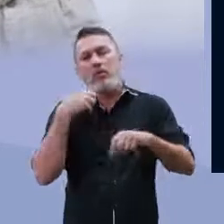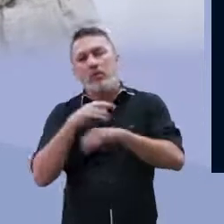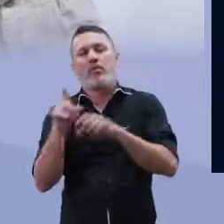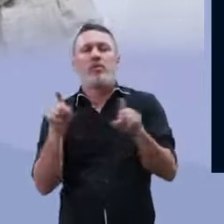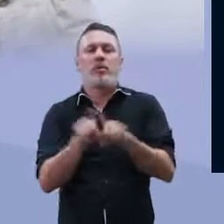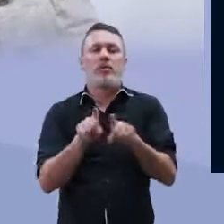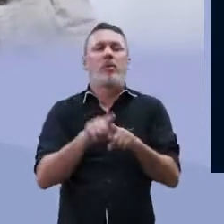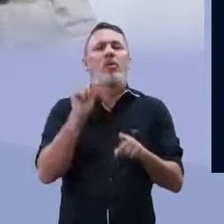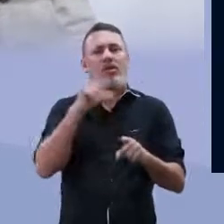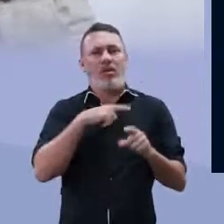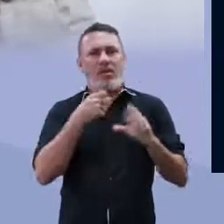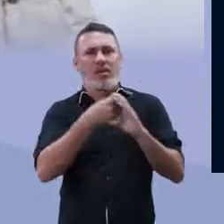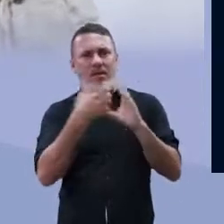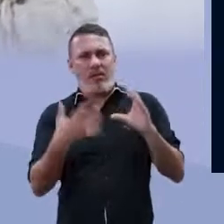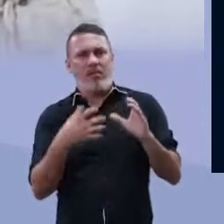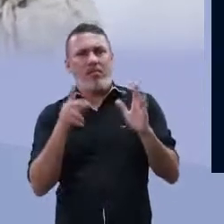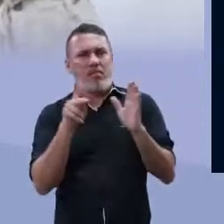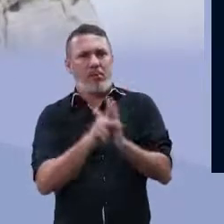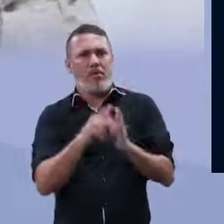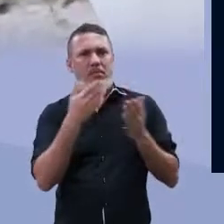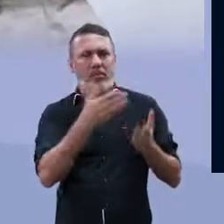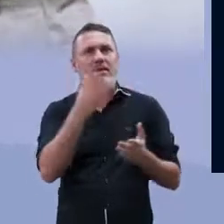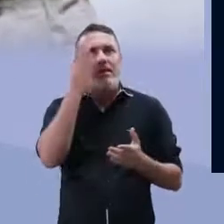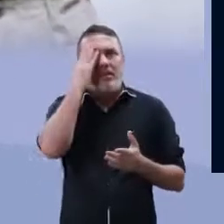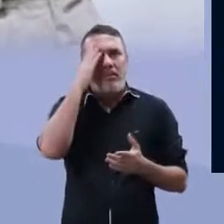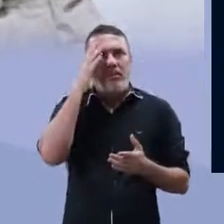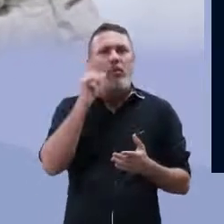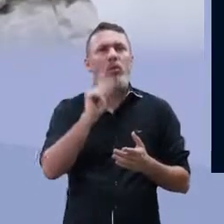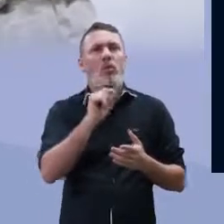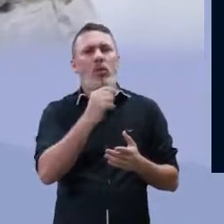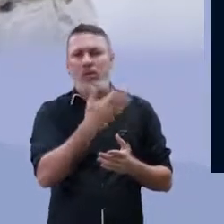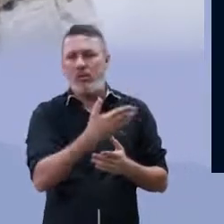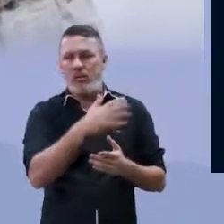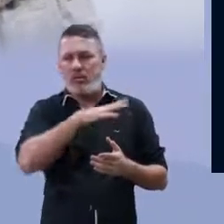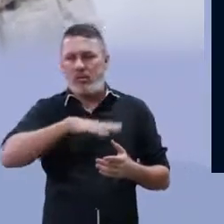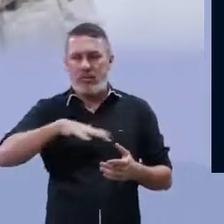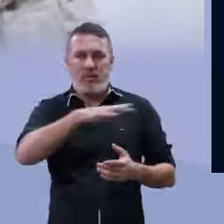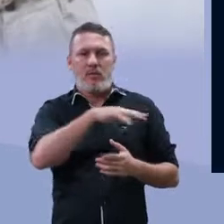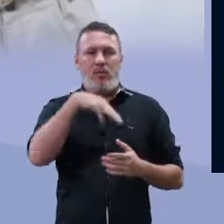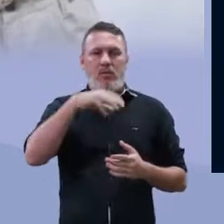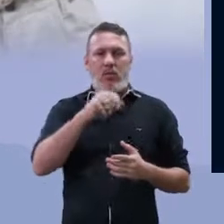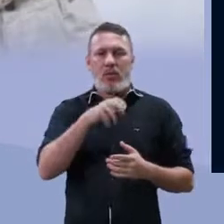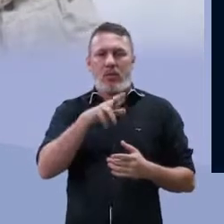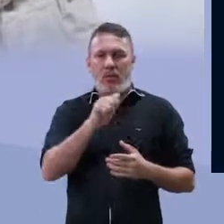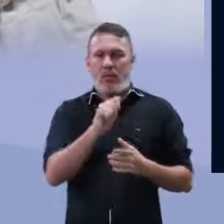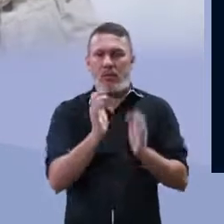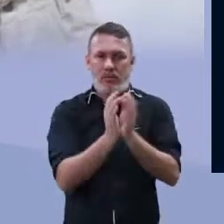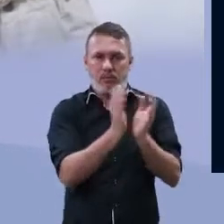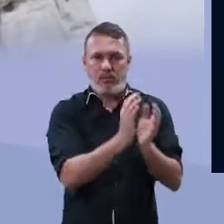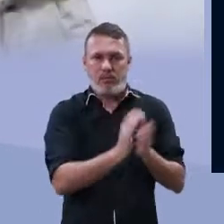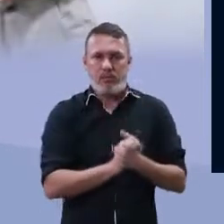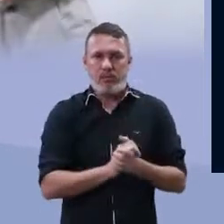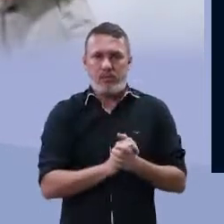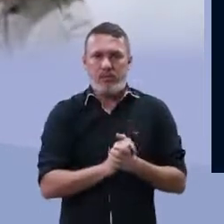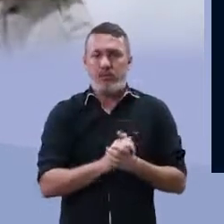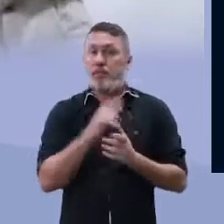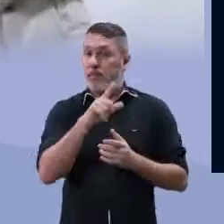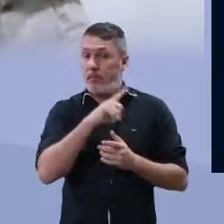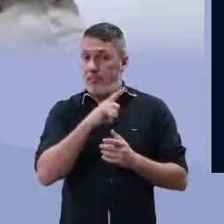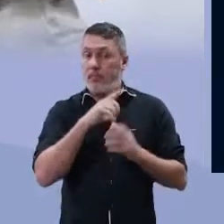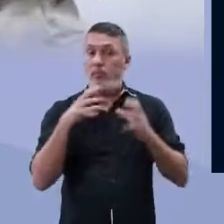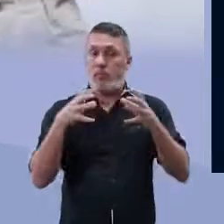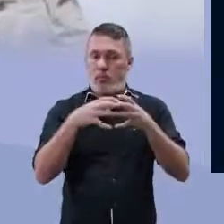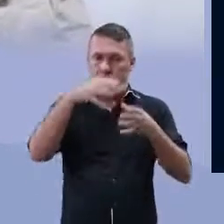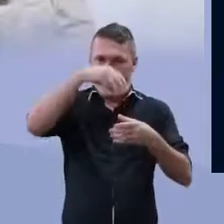certo? E eu queria falar para vocês uma característica que é importante da gente saber. Porque as arqueobactérias,